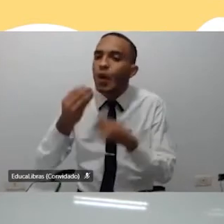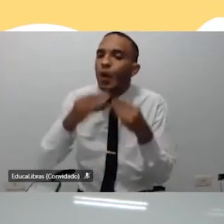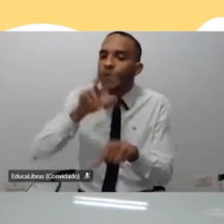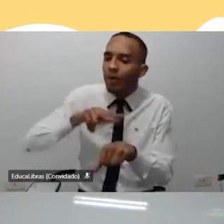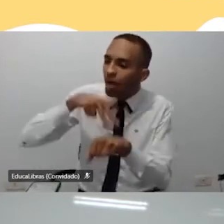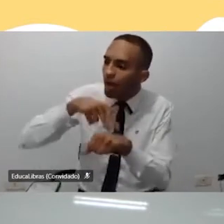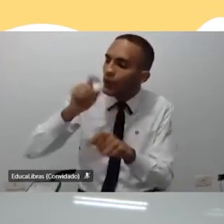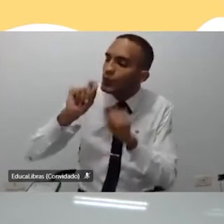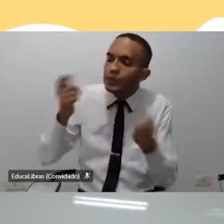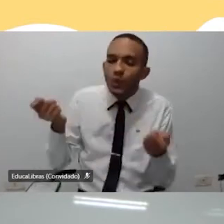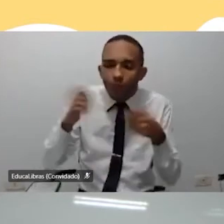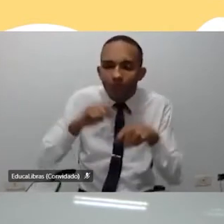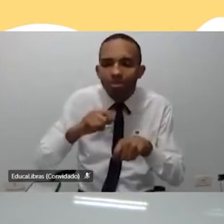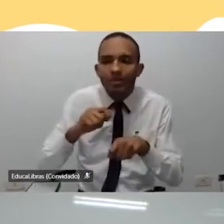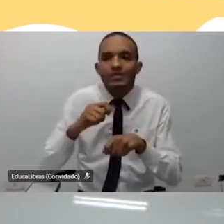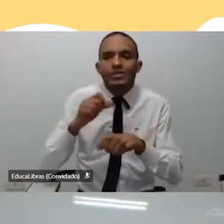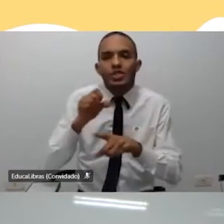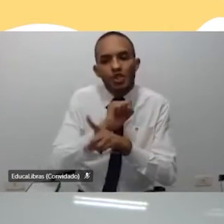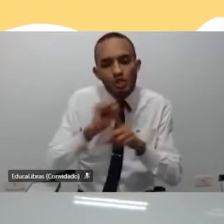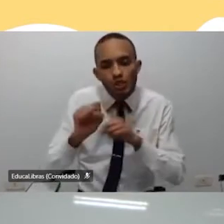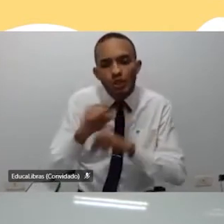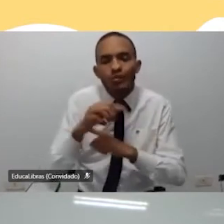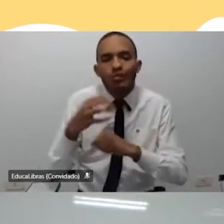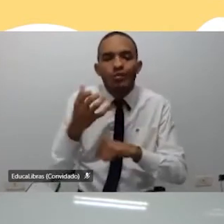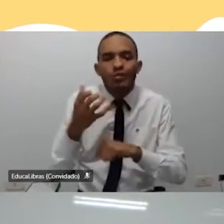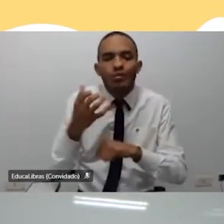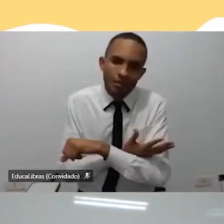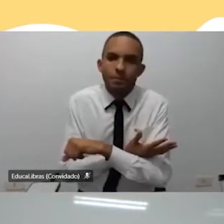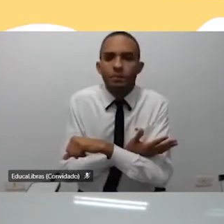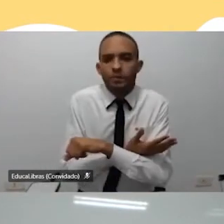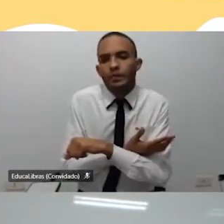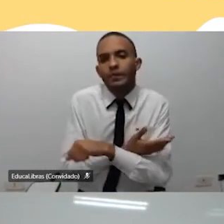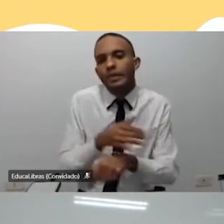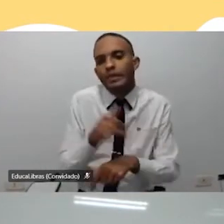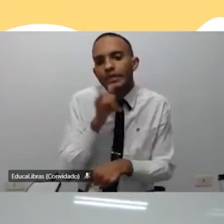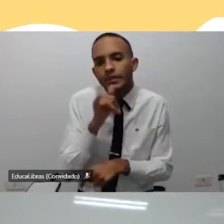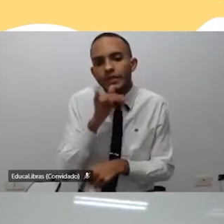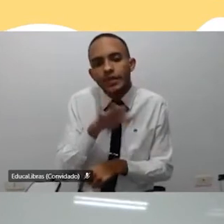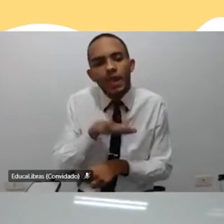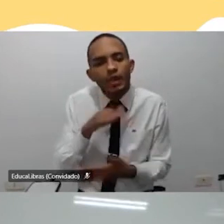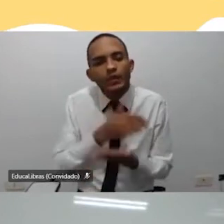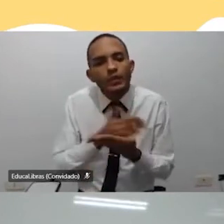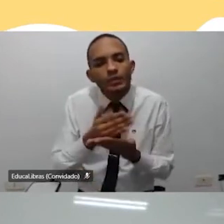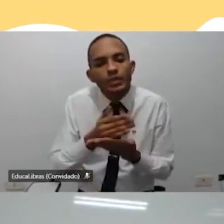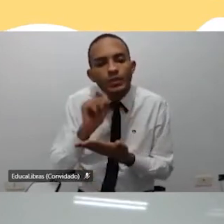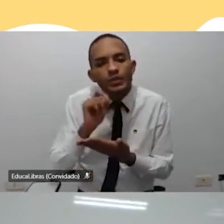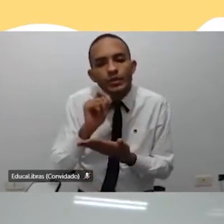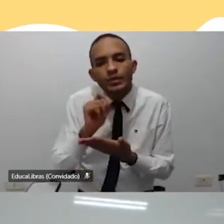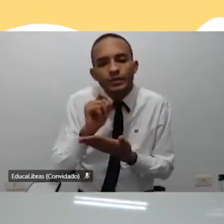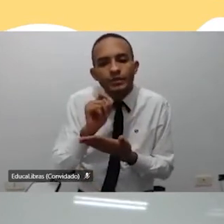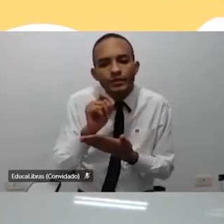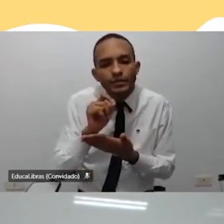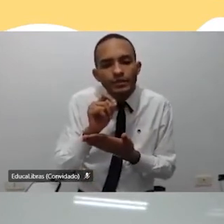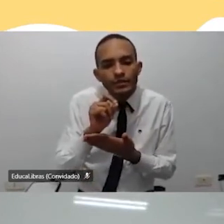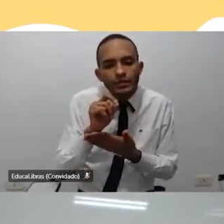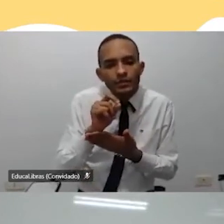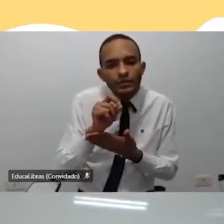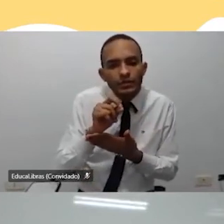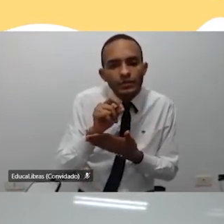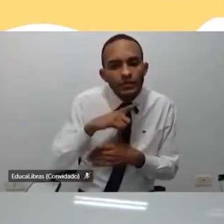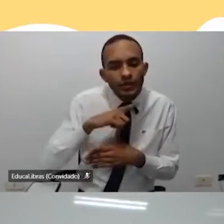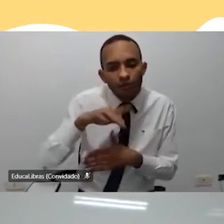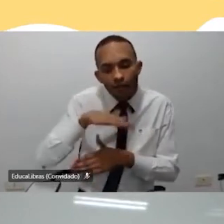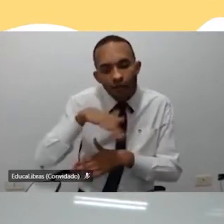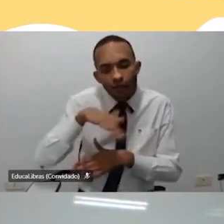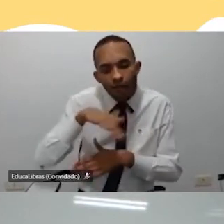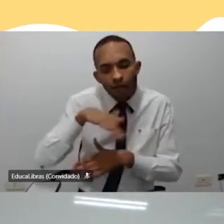competências socioemocionais, que eu, eu fiz um exemplo lá no começo, eu cheguei a pegar um pouco desse de brincar na rua,